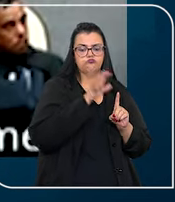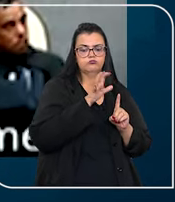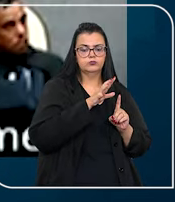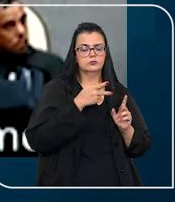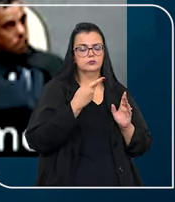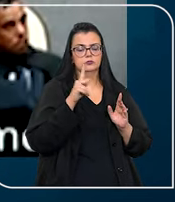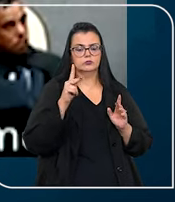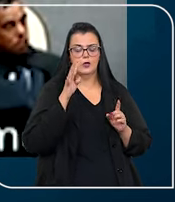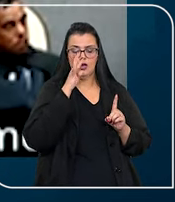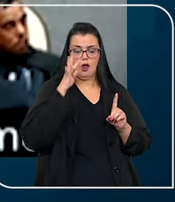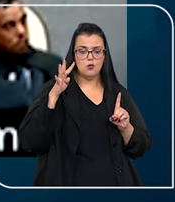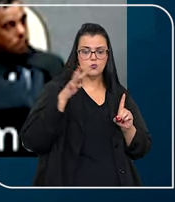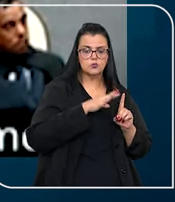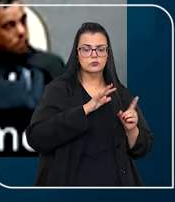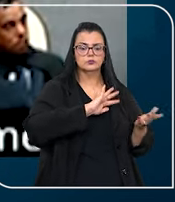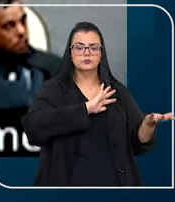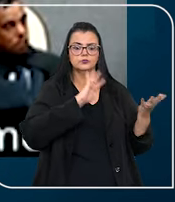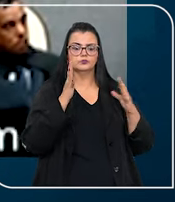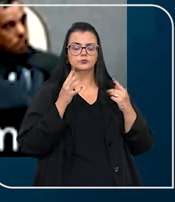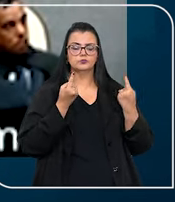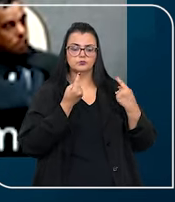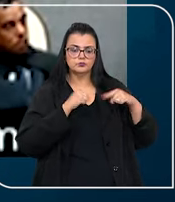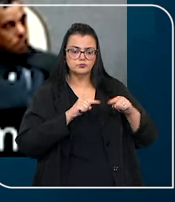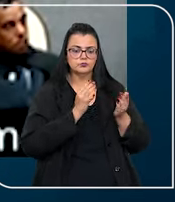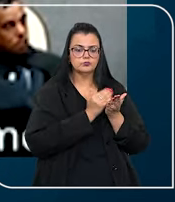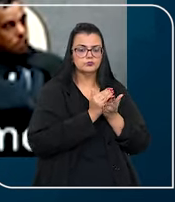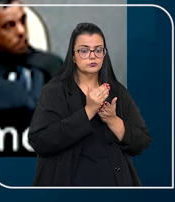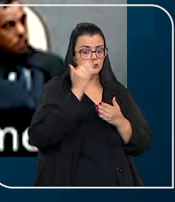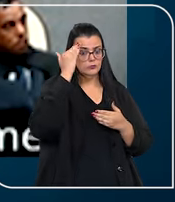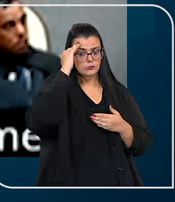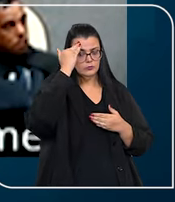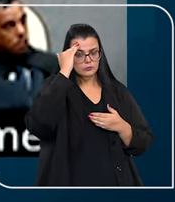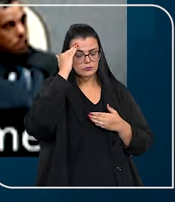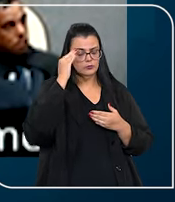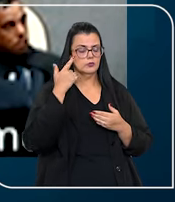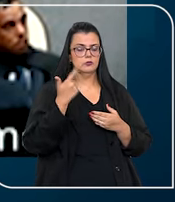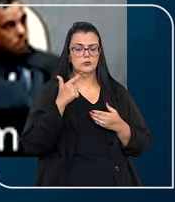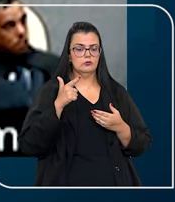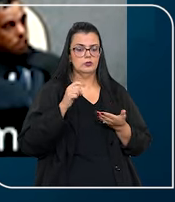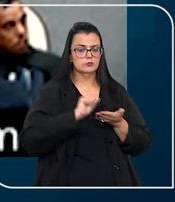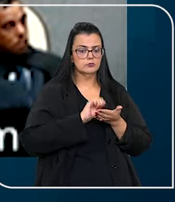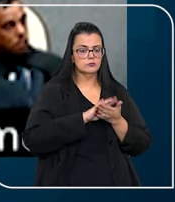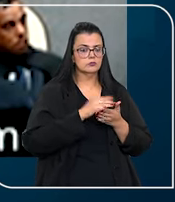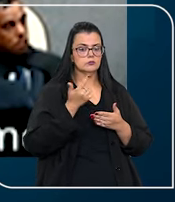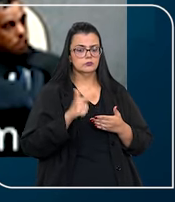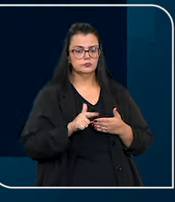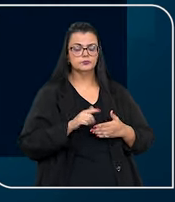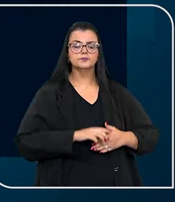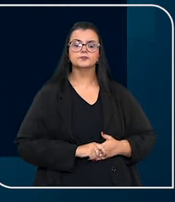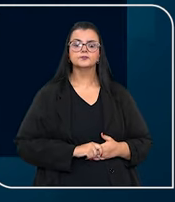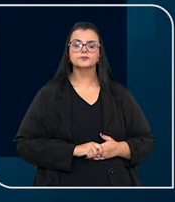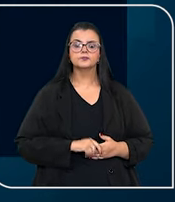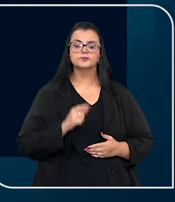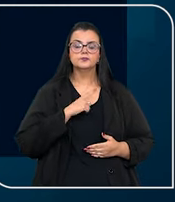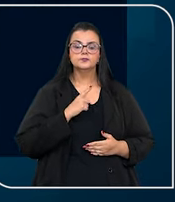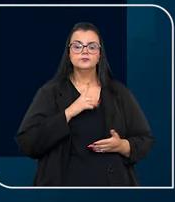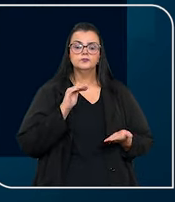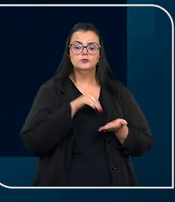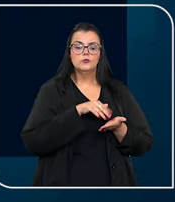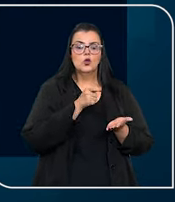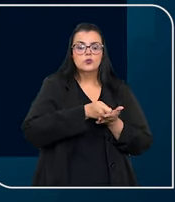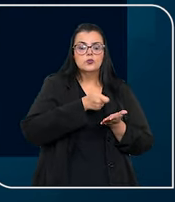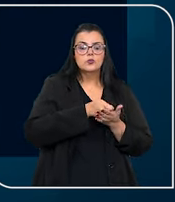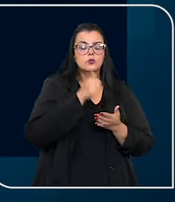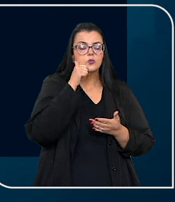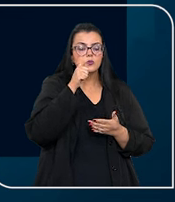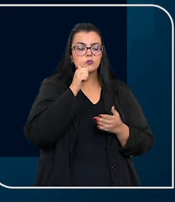os direitos do acusado, porque ele pode provocar o juízo de origem quando entender que a medida não é mais pertinente. Foi considerado, por fim,